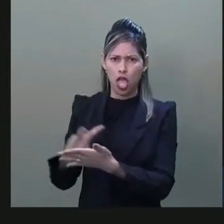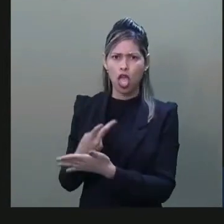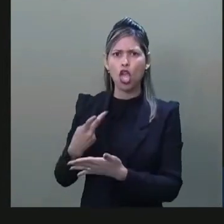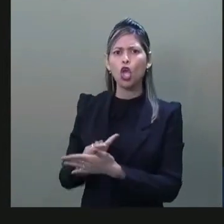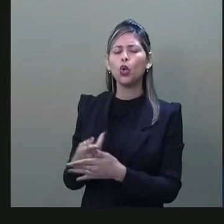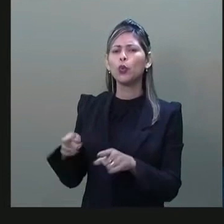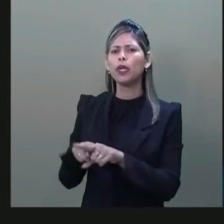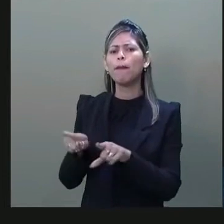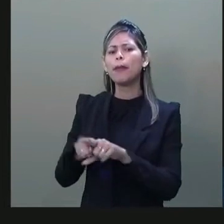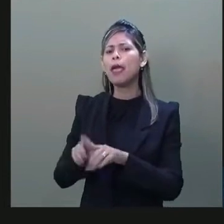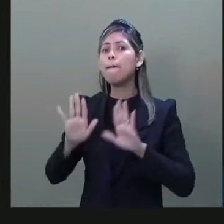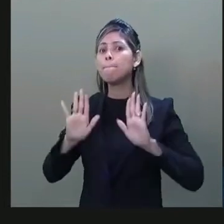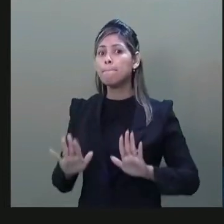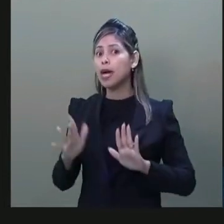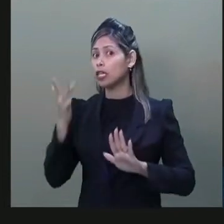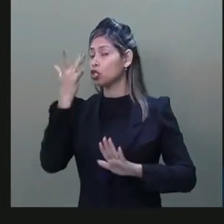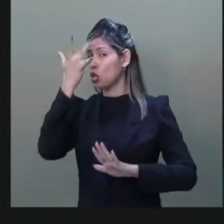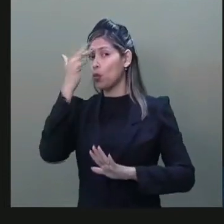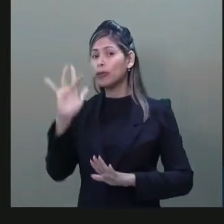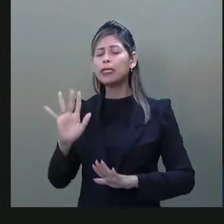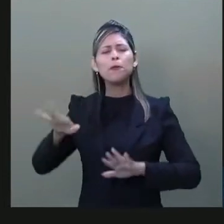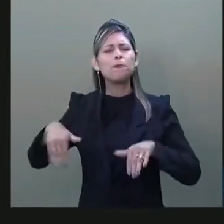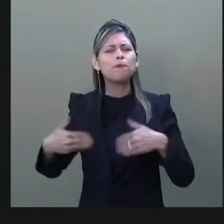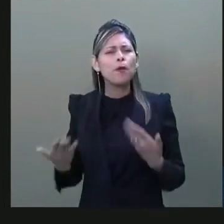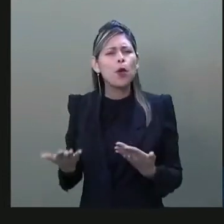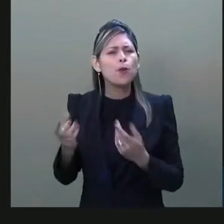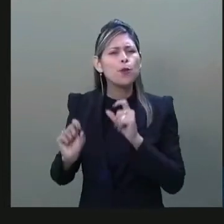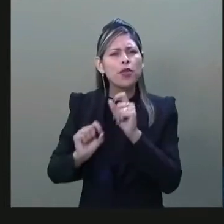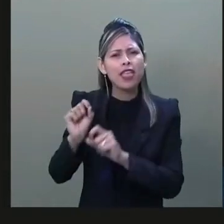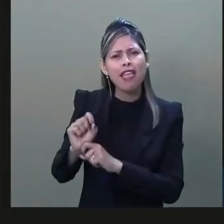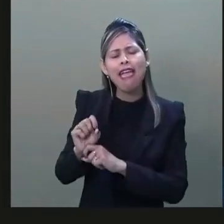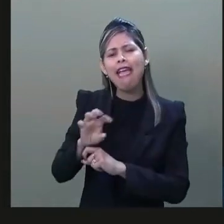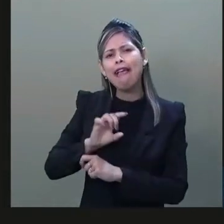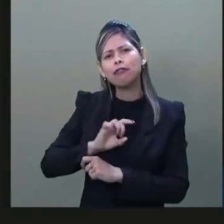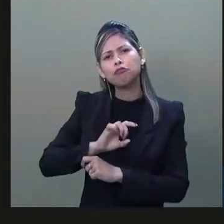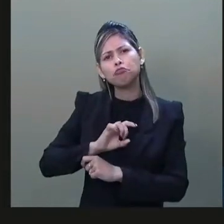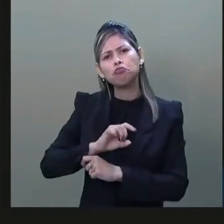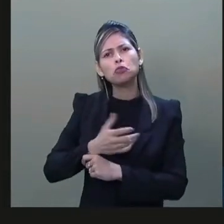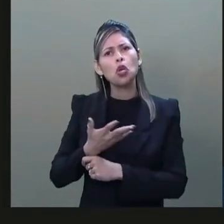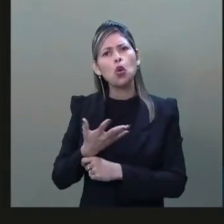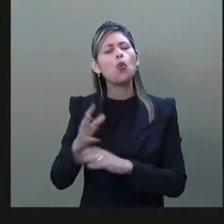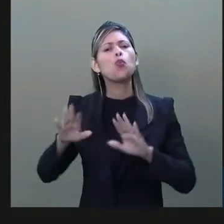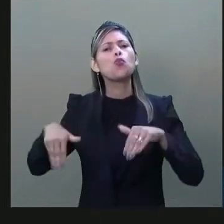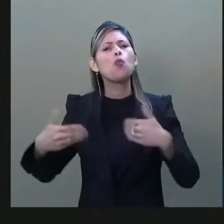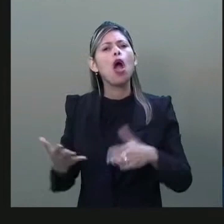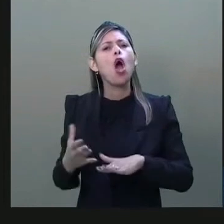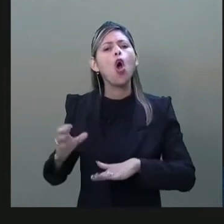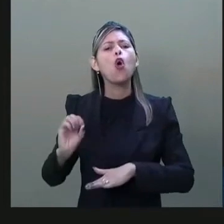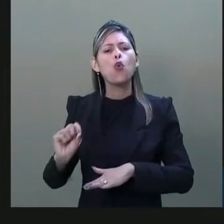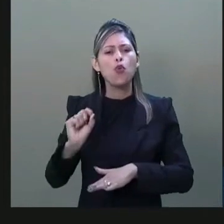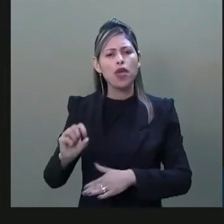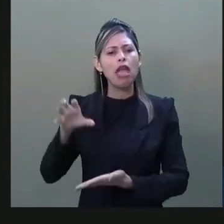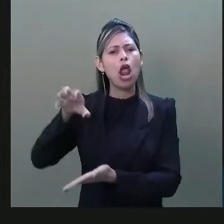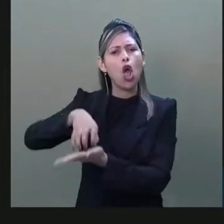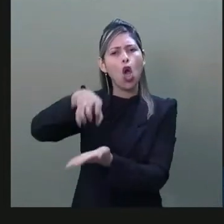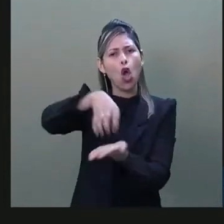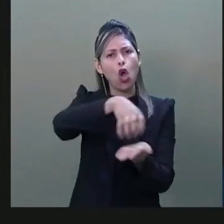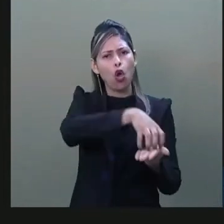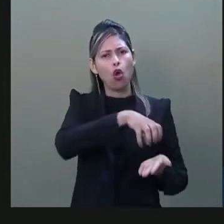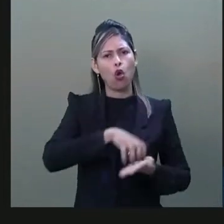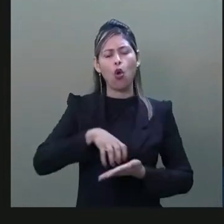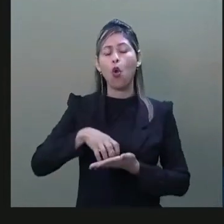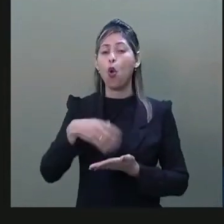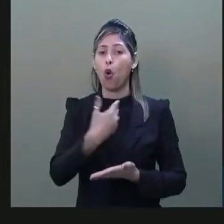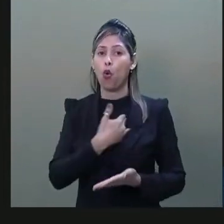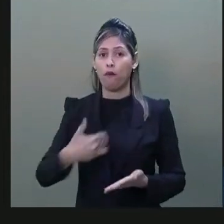responsabilidade de cada órgão, seja do governo estadual, seja do governo federal. Hoje, a